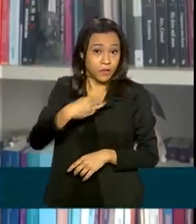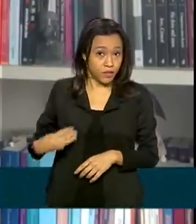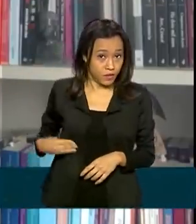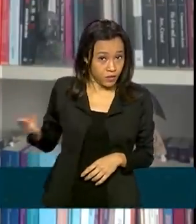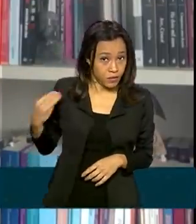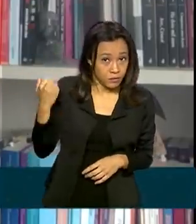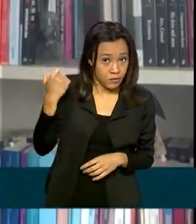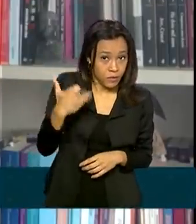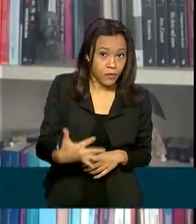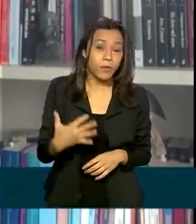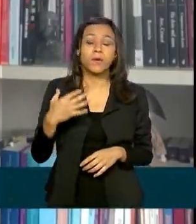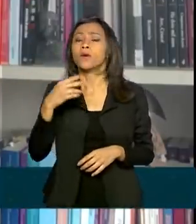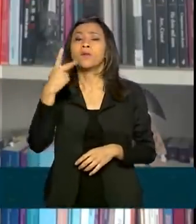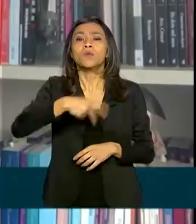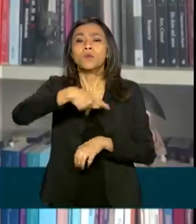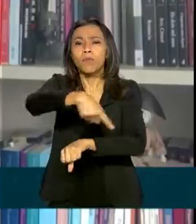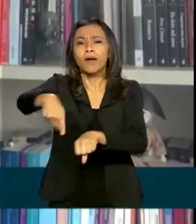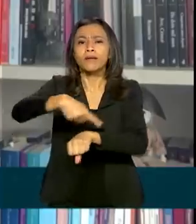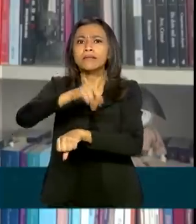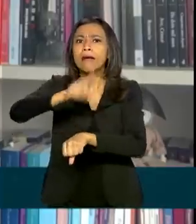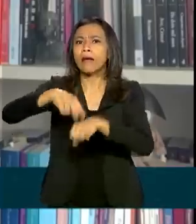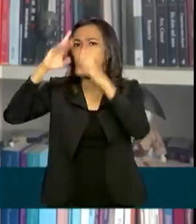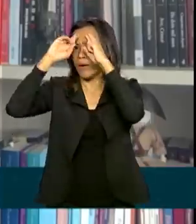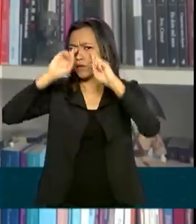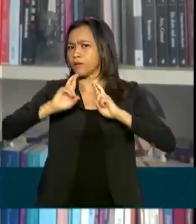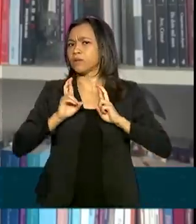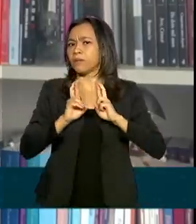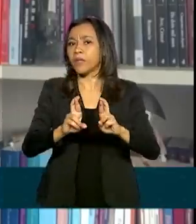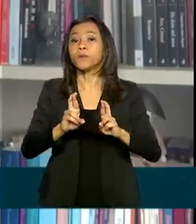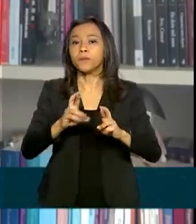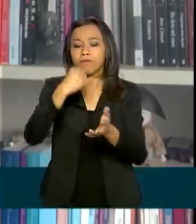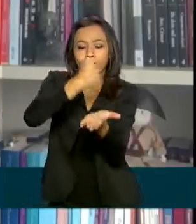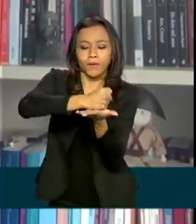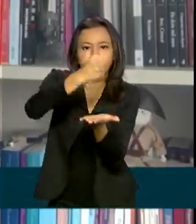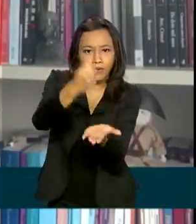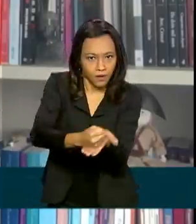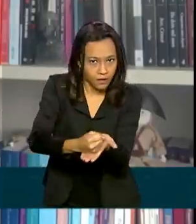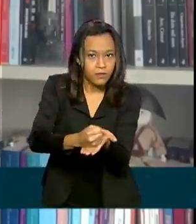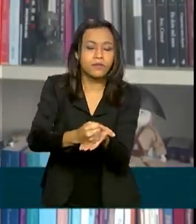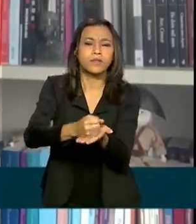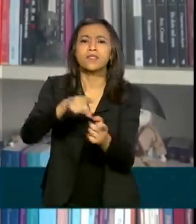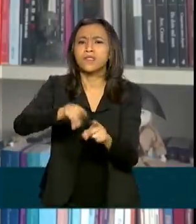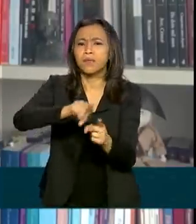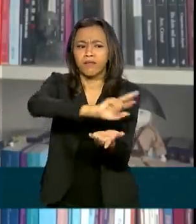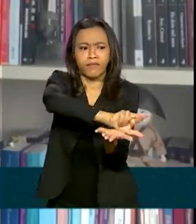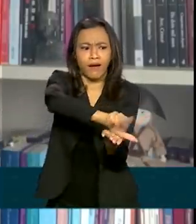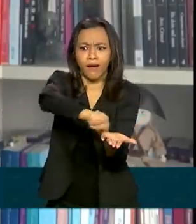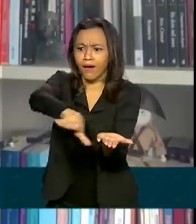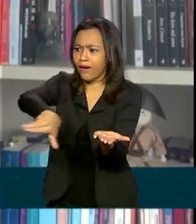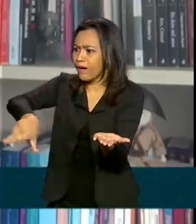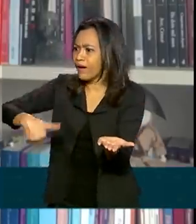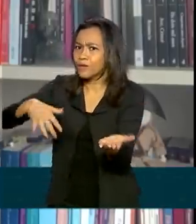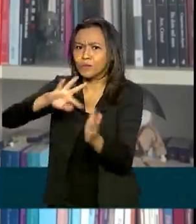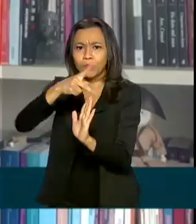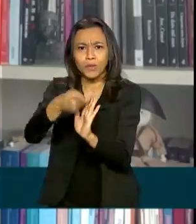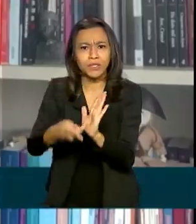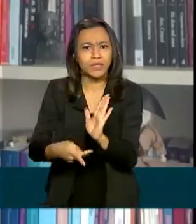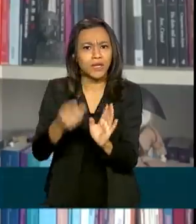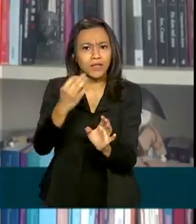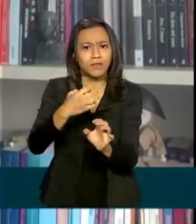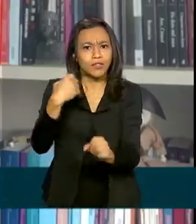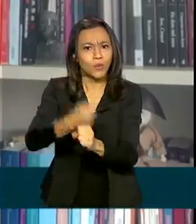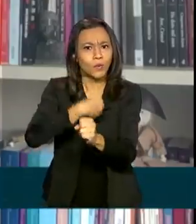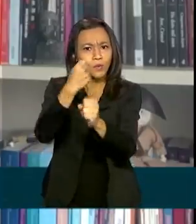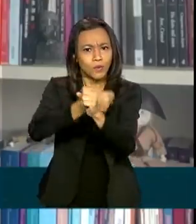diferenciais do país, está o respeito aos contratos e as várias opções de projetos atraentes para a iniciativa